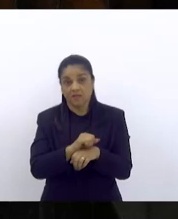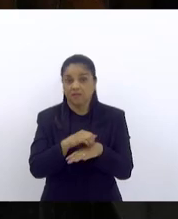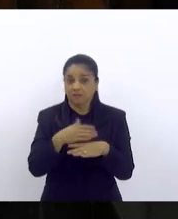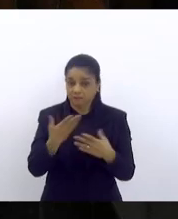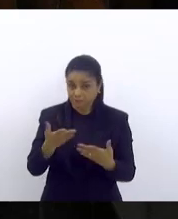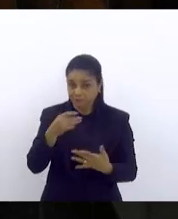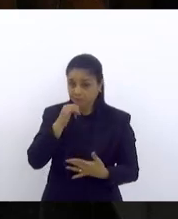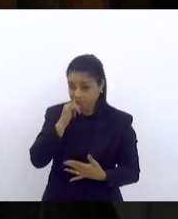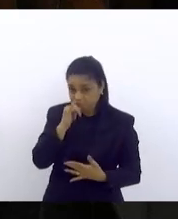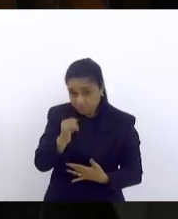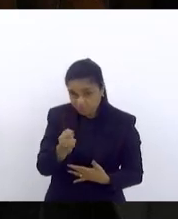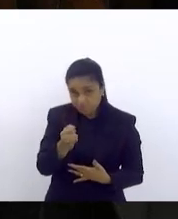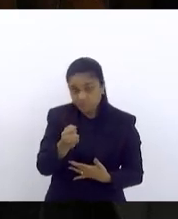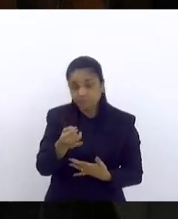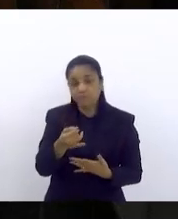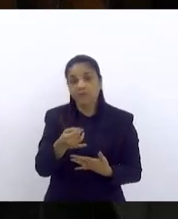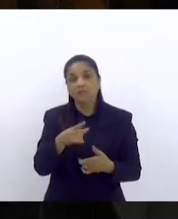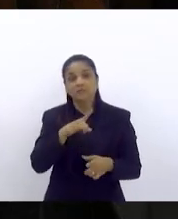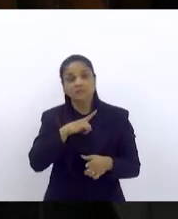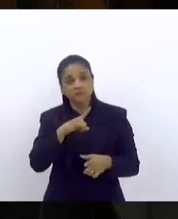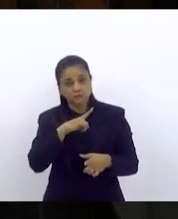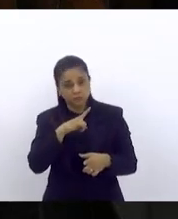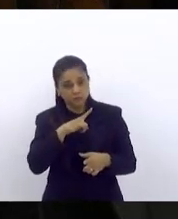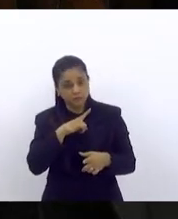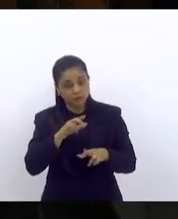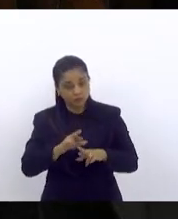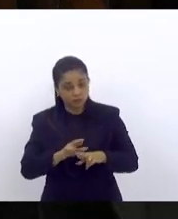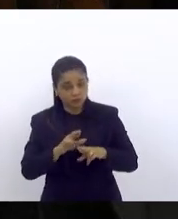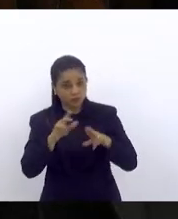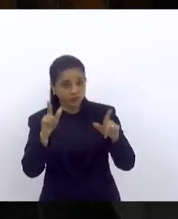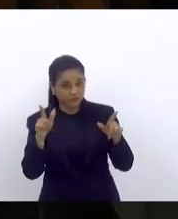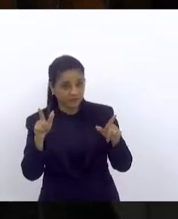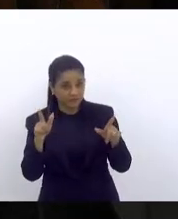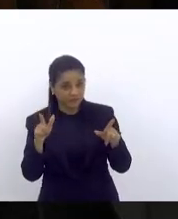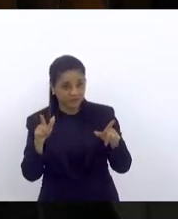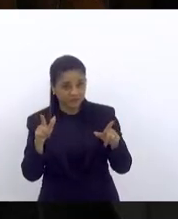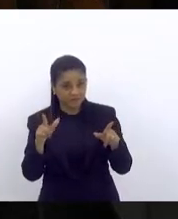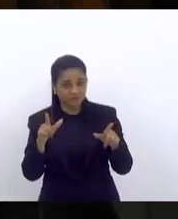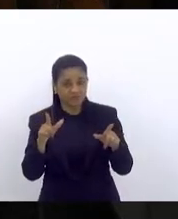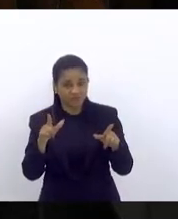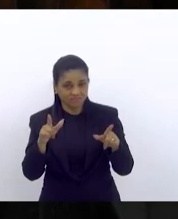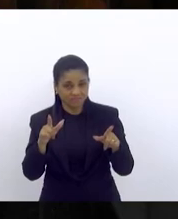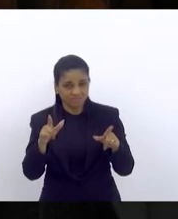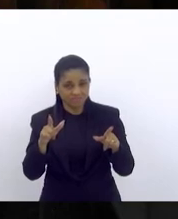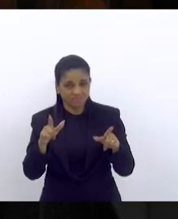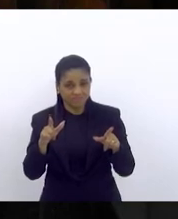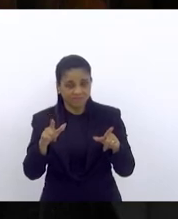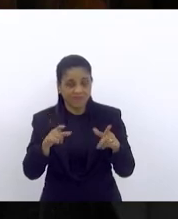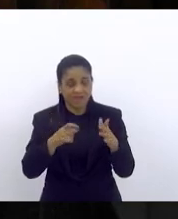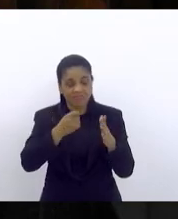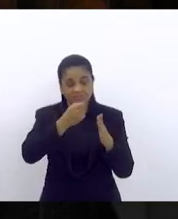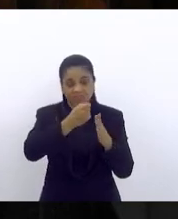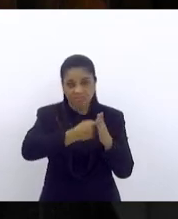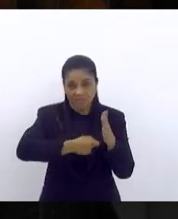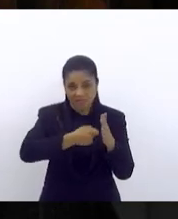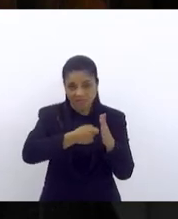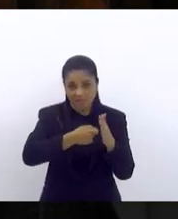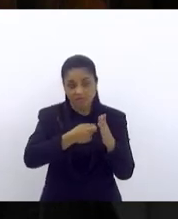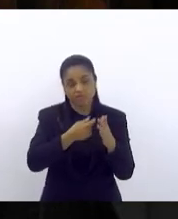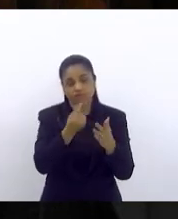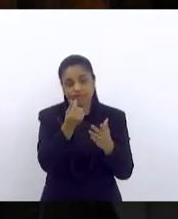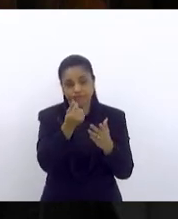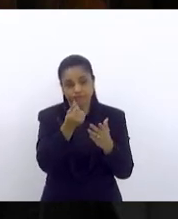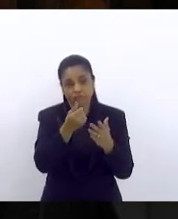havia uma grande diferença entre a tarifa reajustada